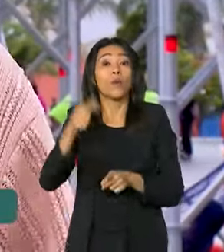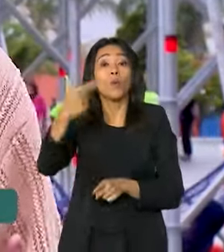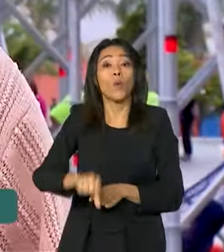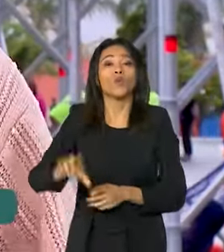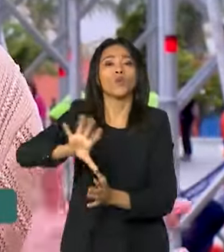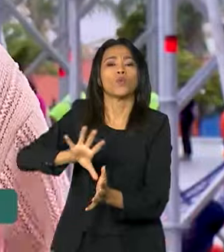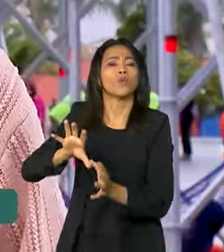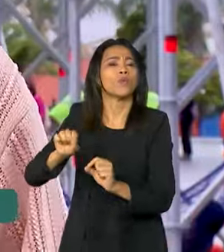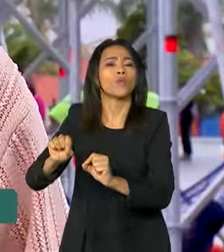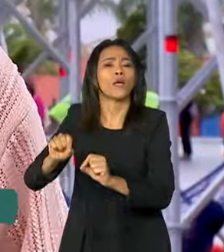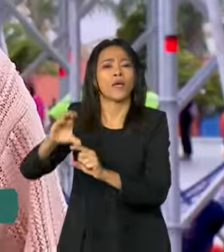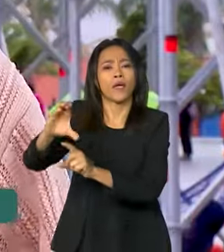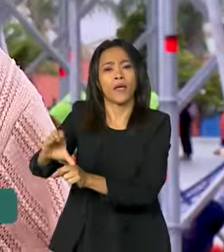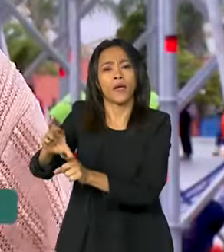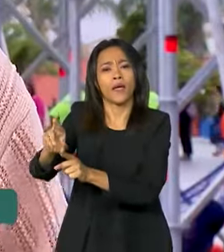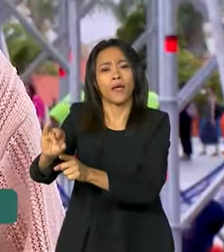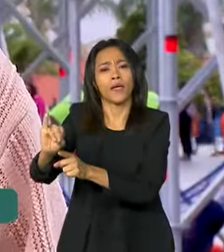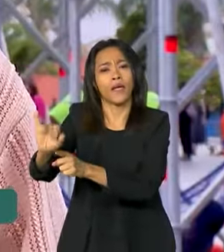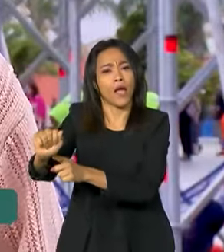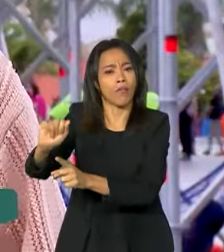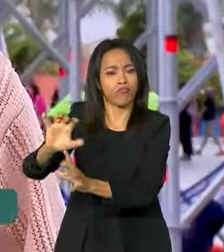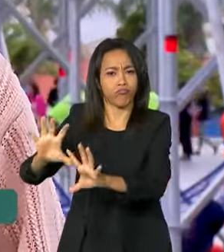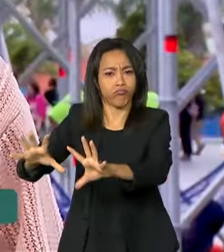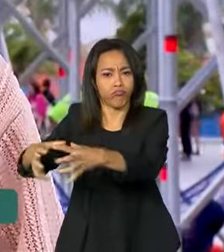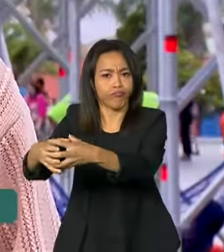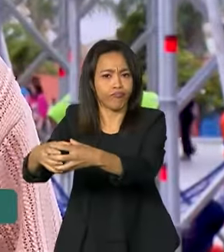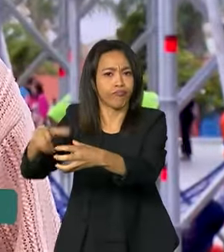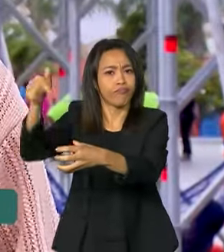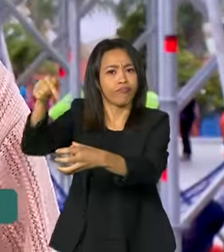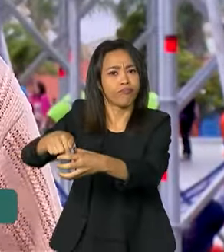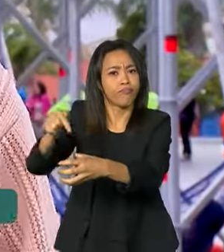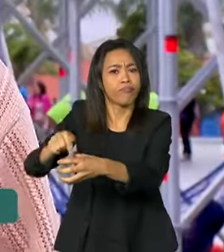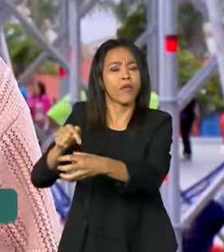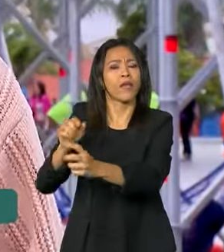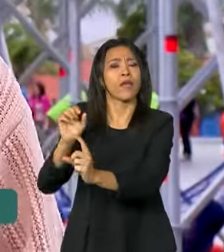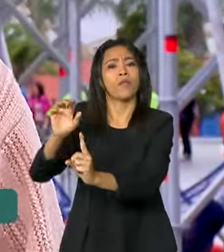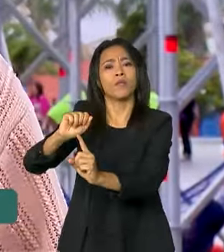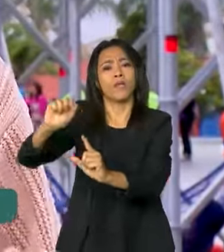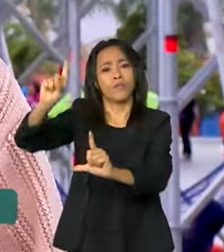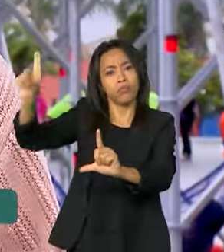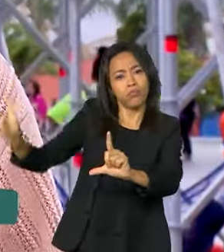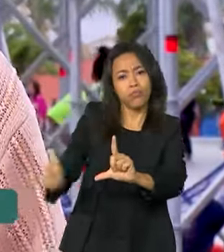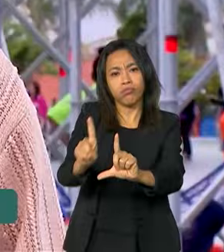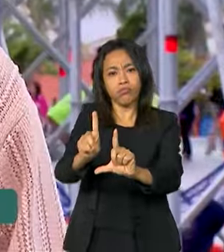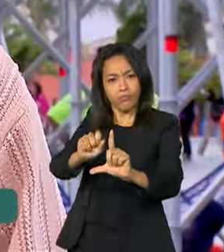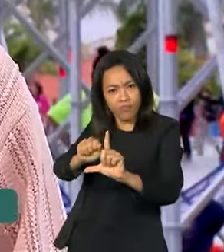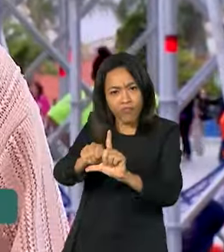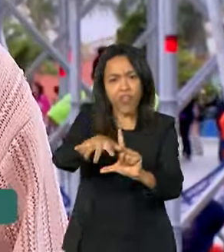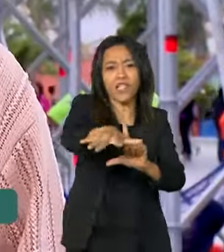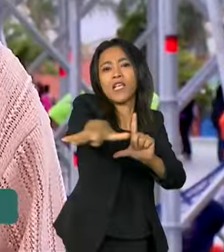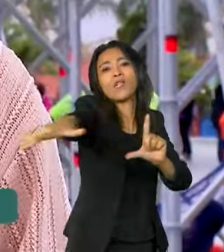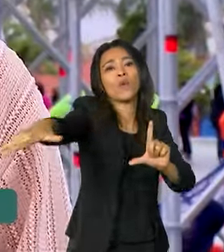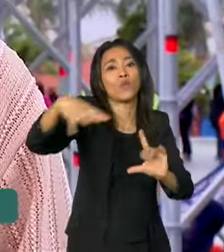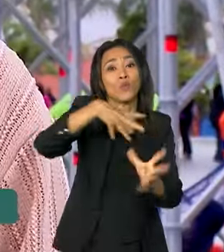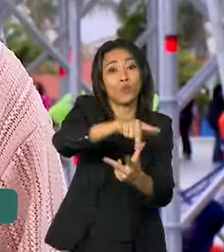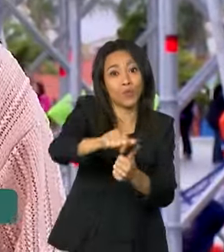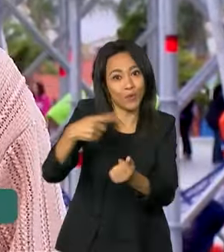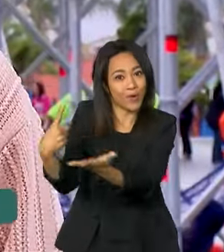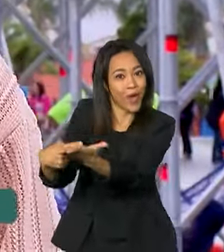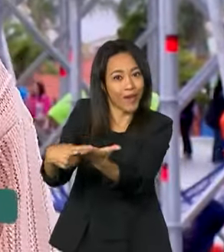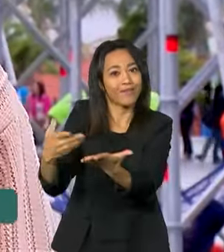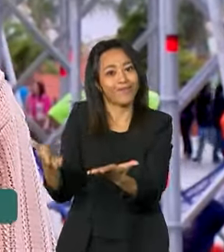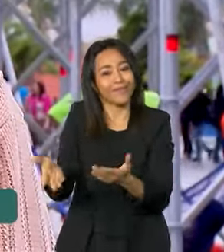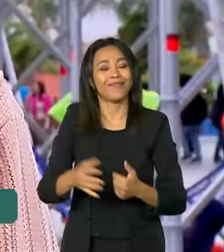é uma grande iniciativa para poder reunir esses diversos influenciadores do Brasil e do mundo nessas três temáticas estabelecidas pelo Brasil.